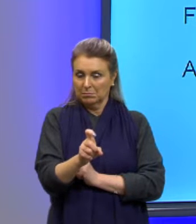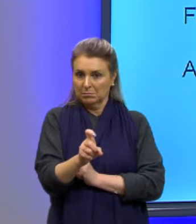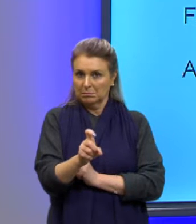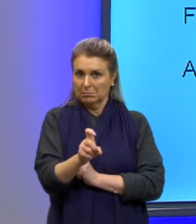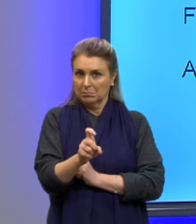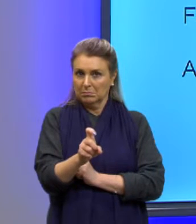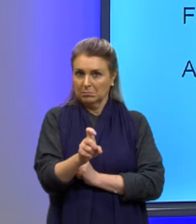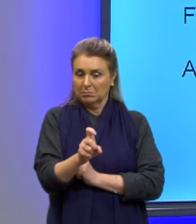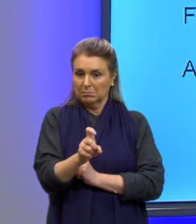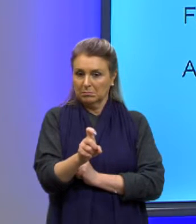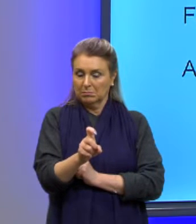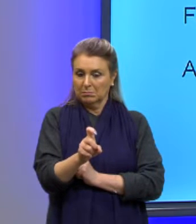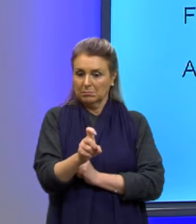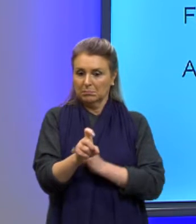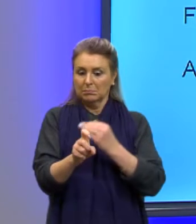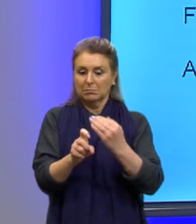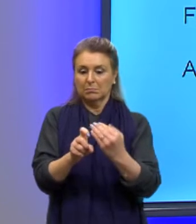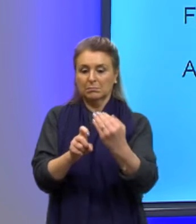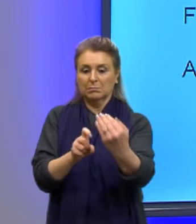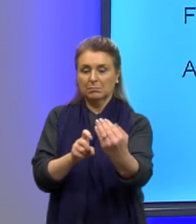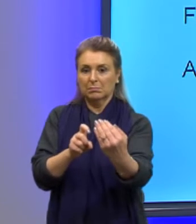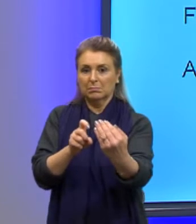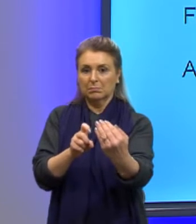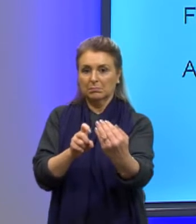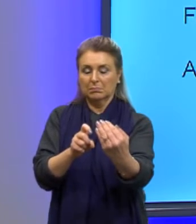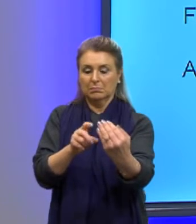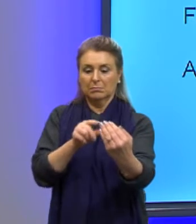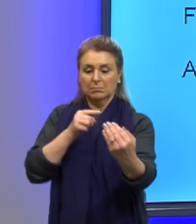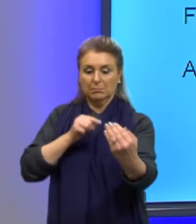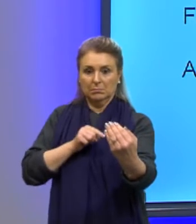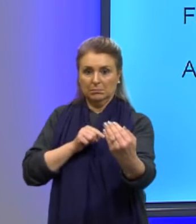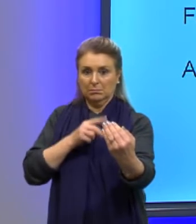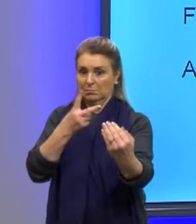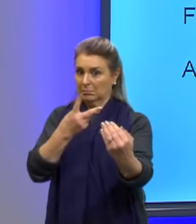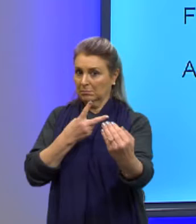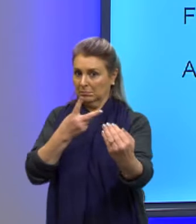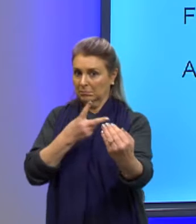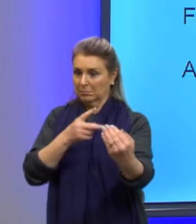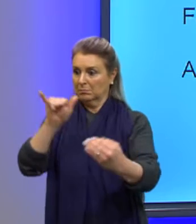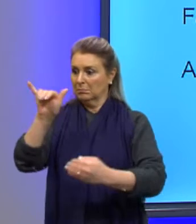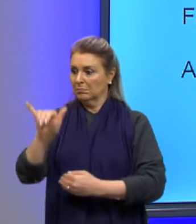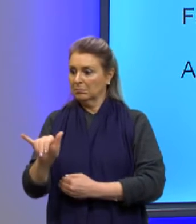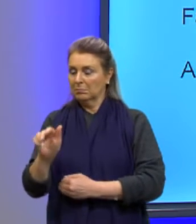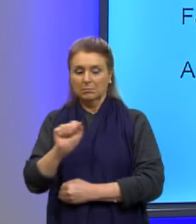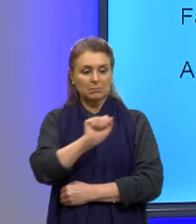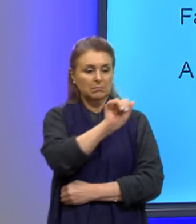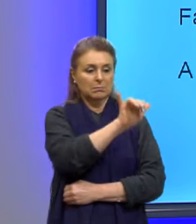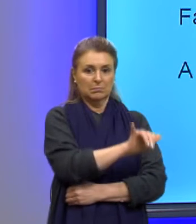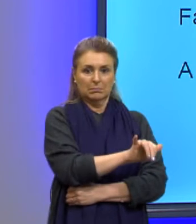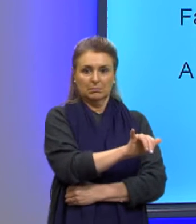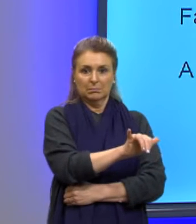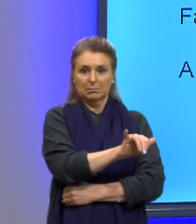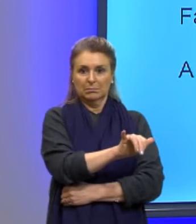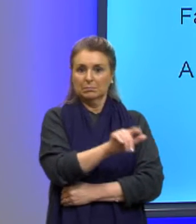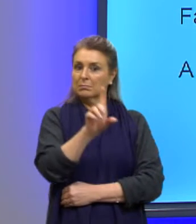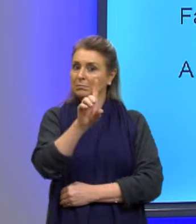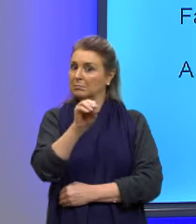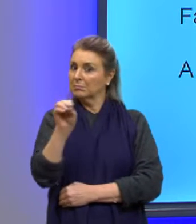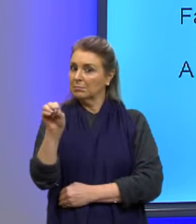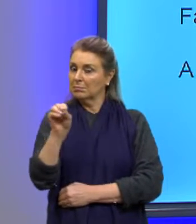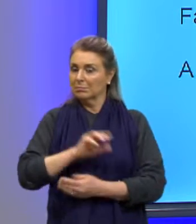com o de lá de trás, e o Y do lado direito com o Y do lado esquerdo, vai dar 100.